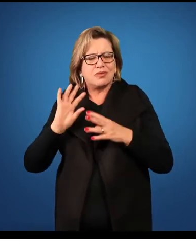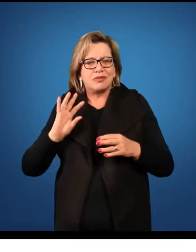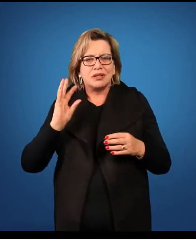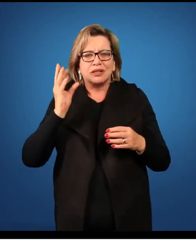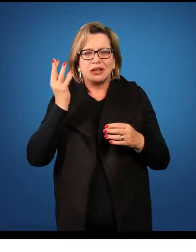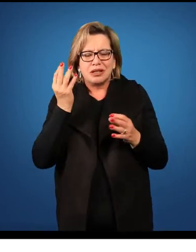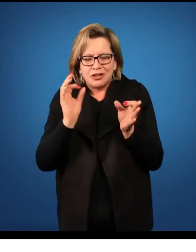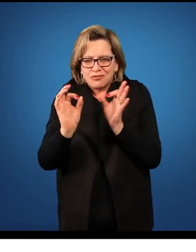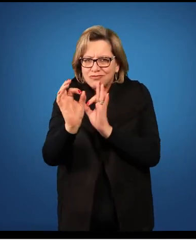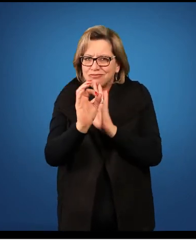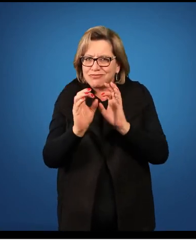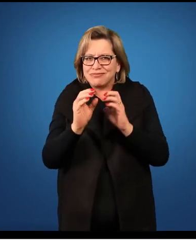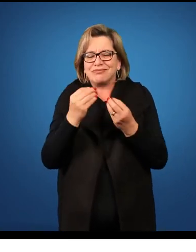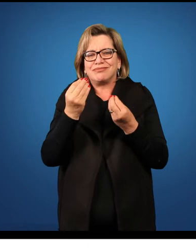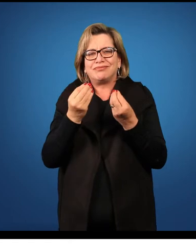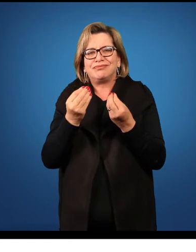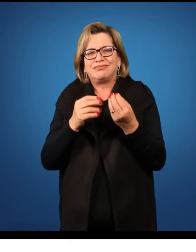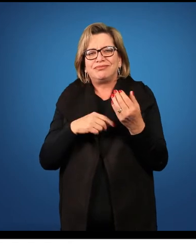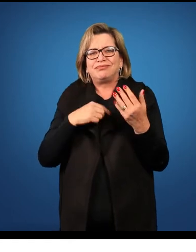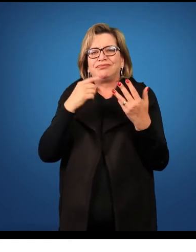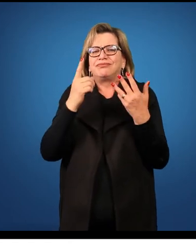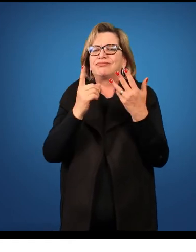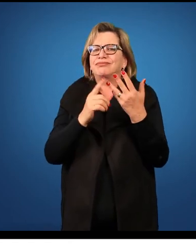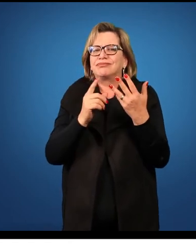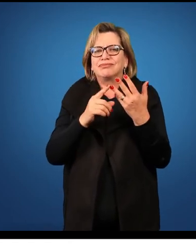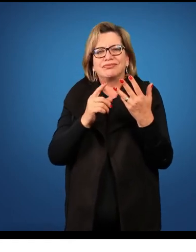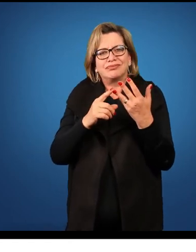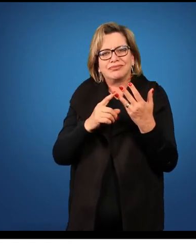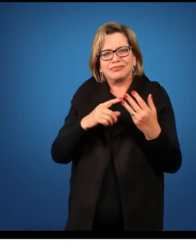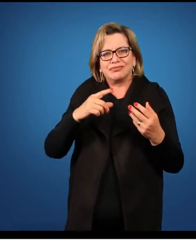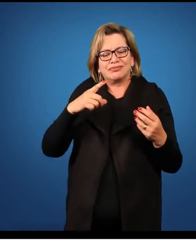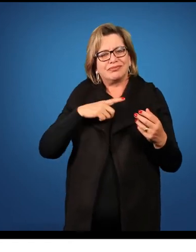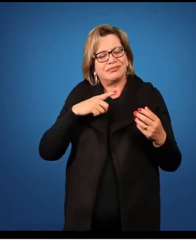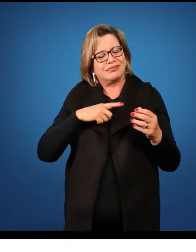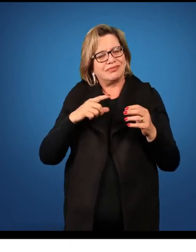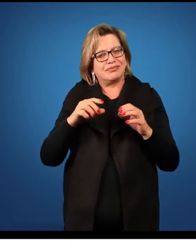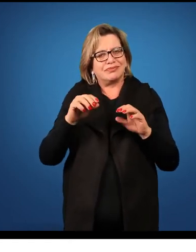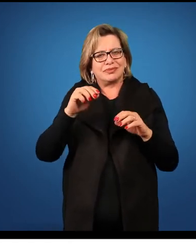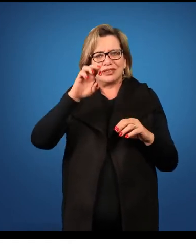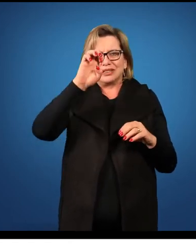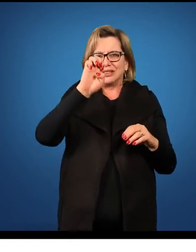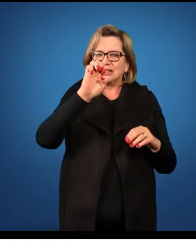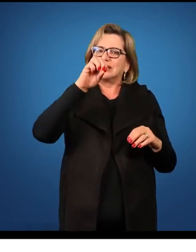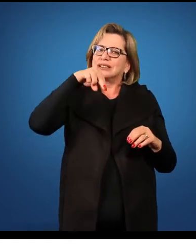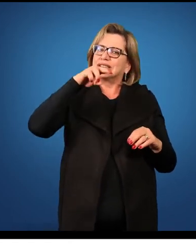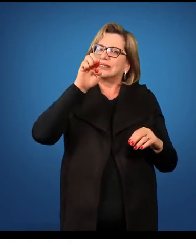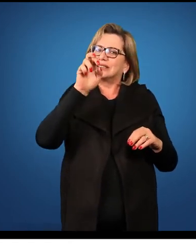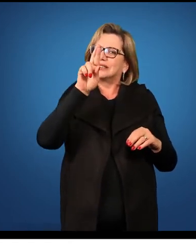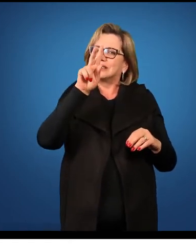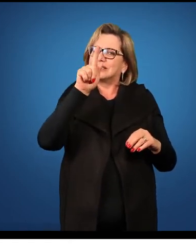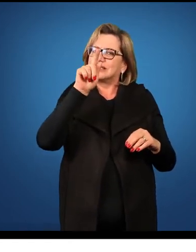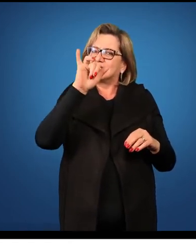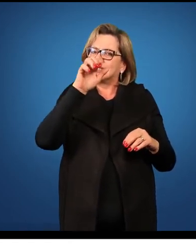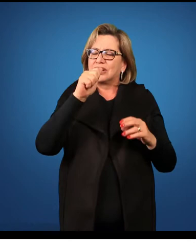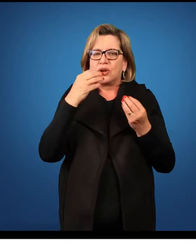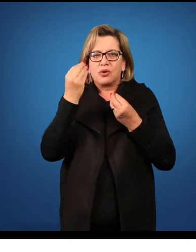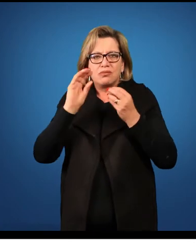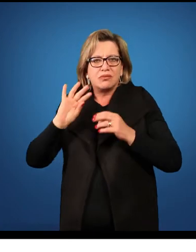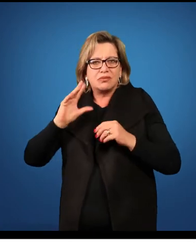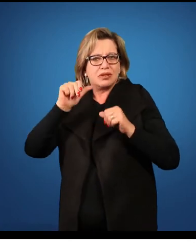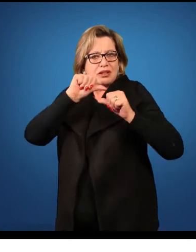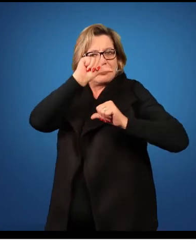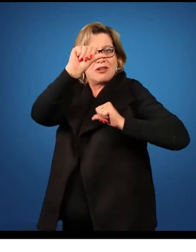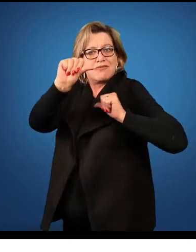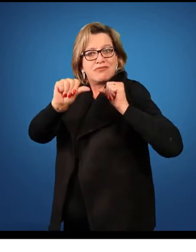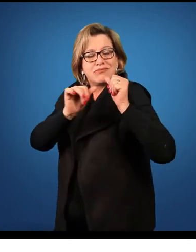a arquitetura desses sistemas biológicos. Nós temos o conteúdo estruturante de energia, então, como nós temos as transformações